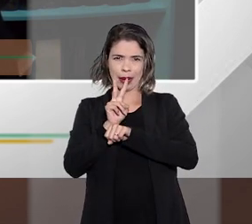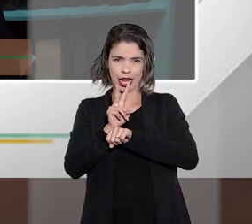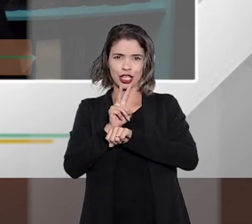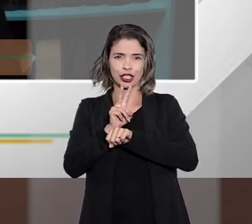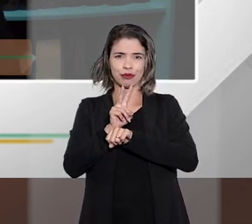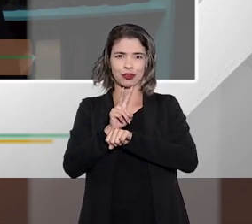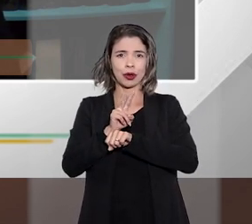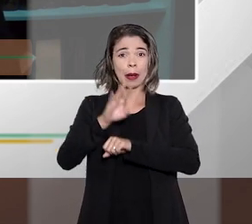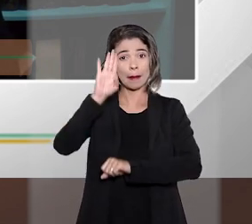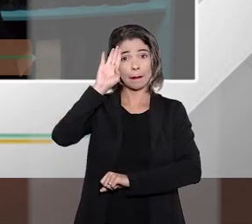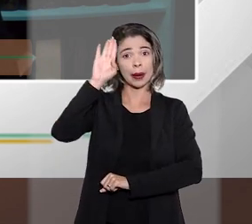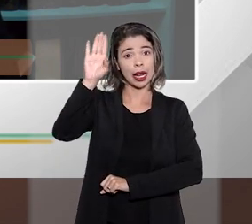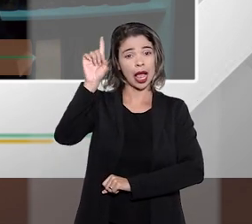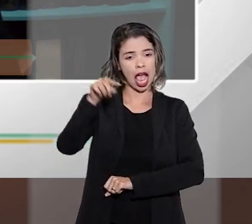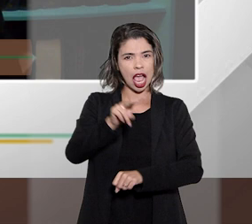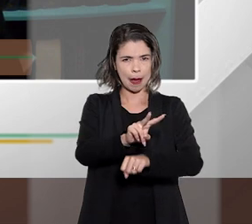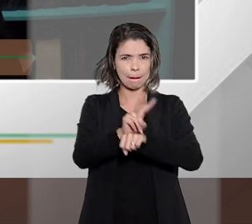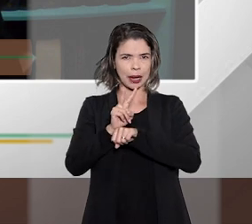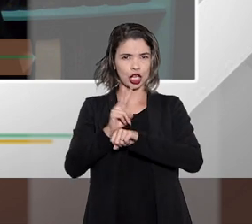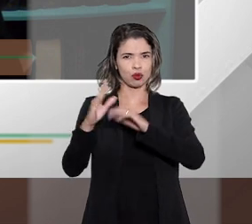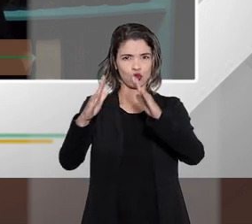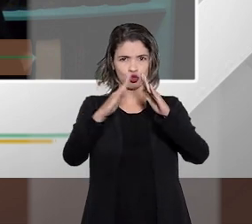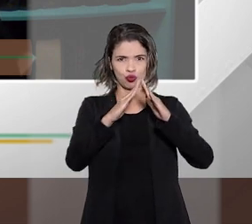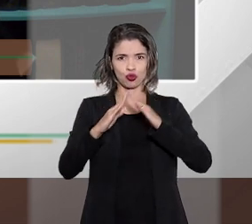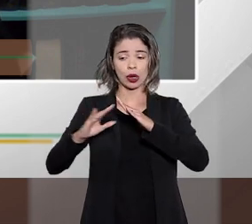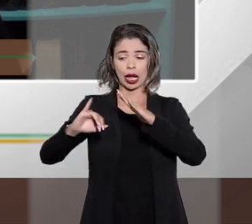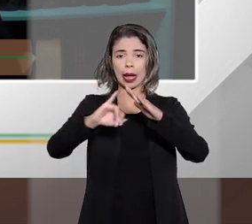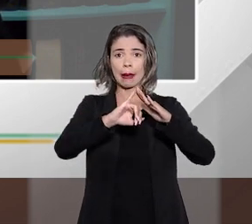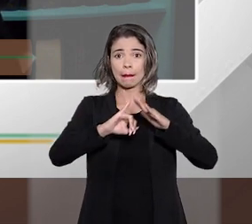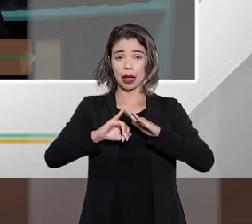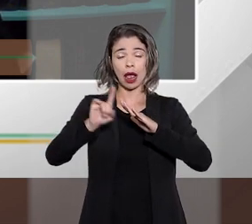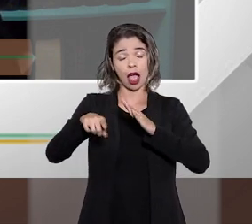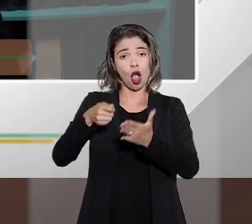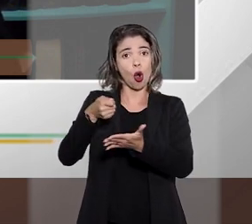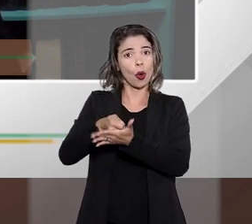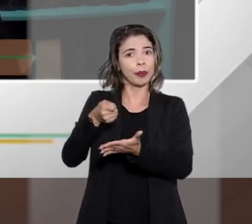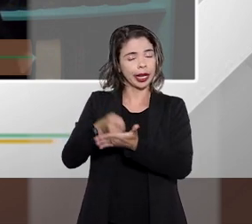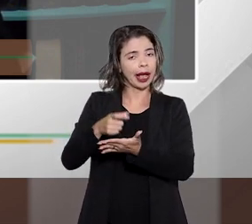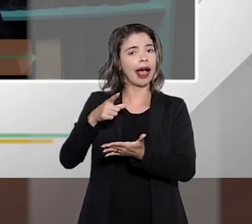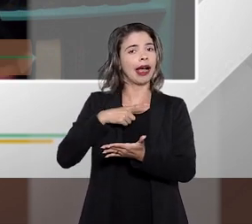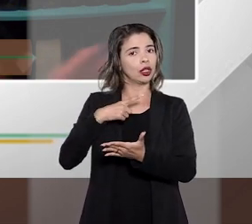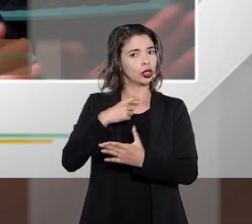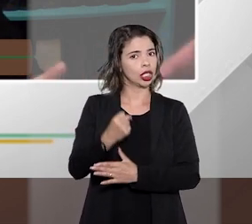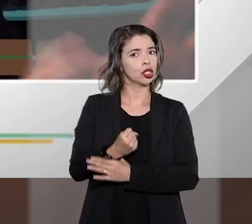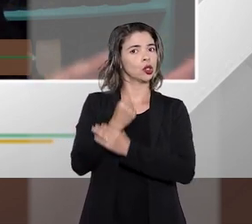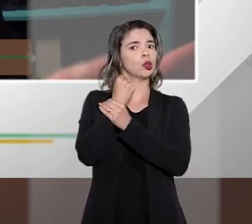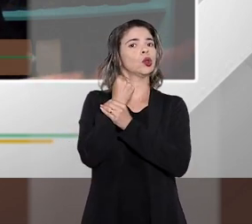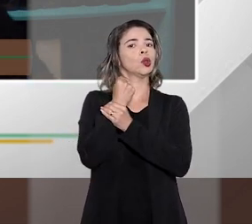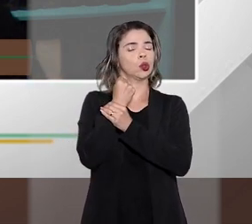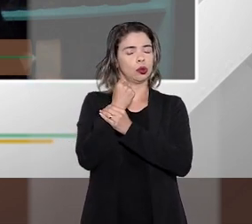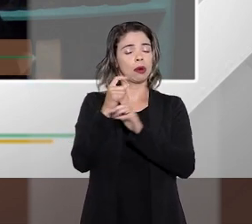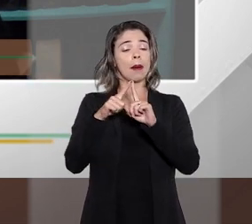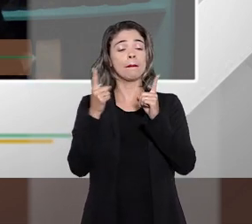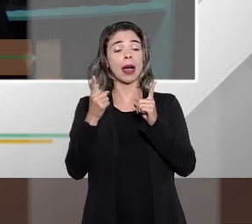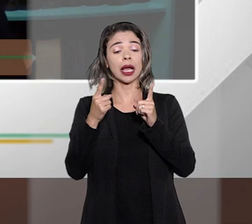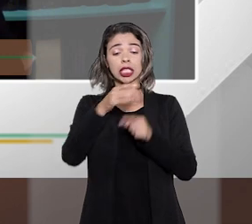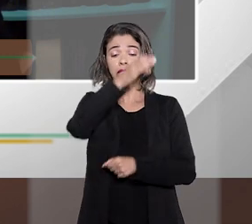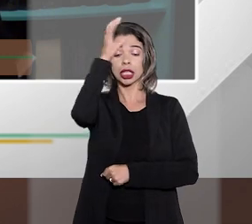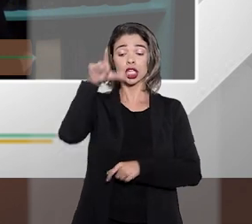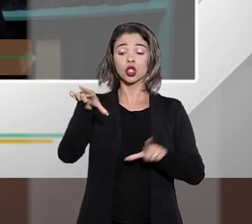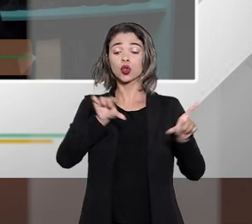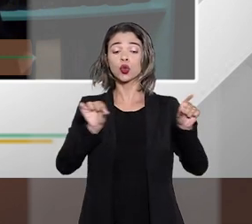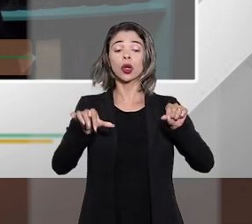principalmente o empréstimo imobiliário, onde sim é obrigatório, embora o consumidor possa escolher a instituição